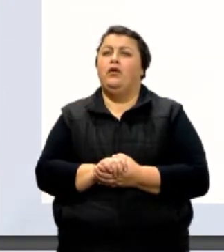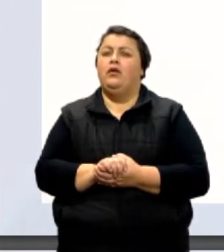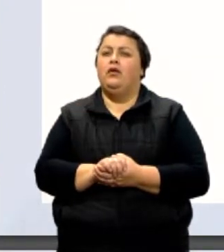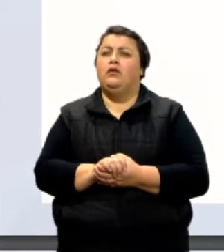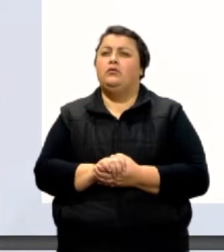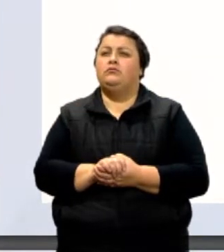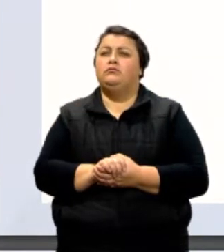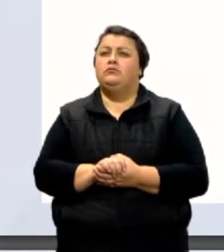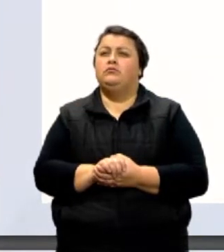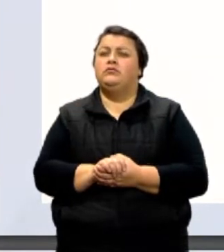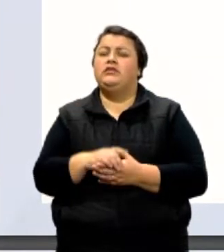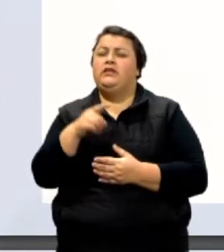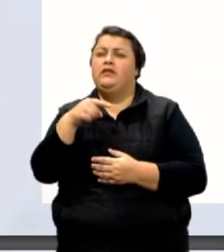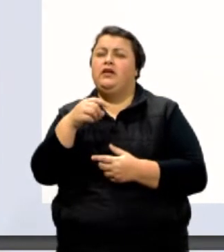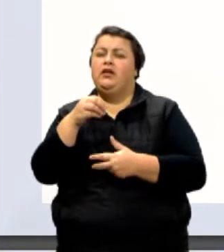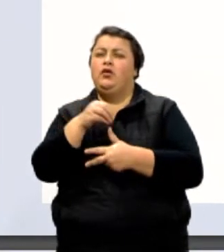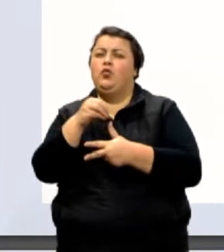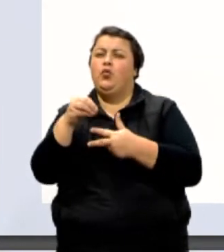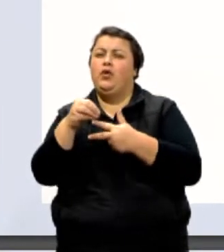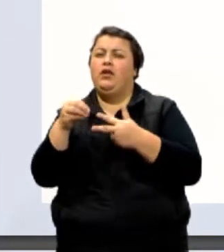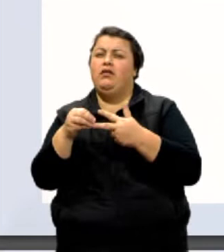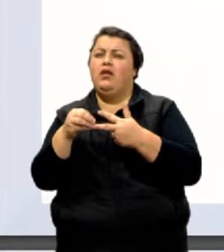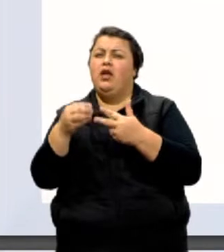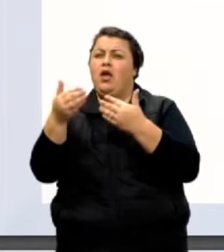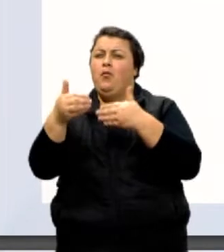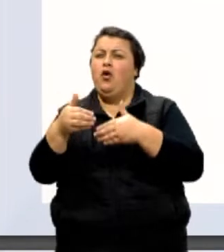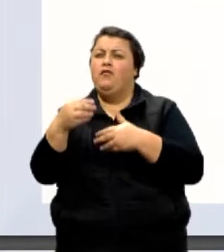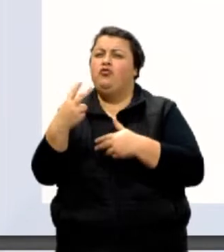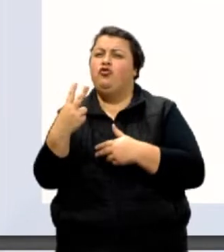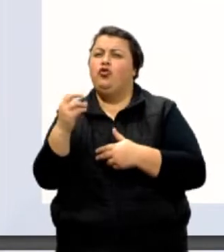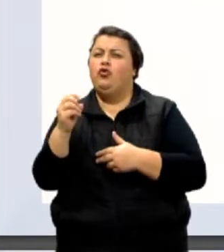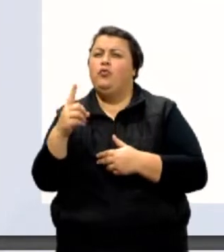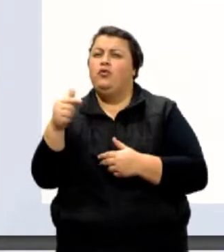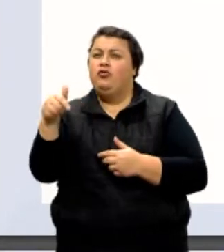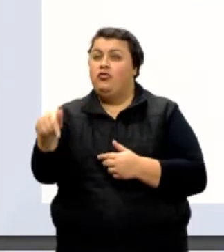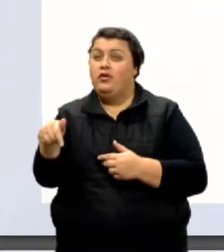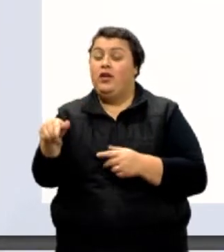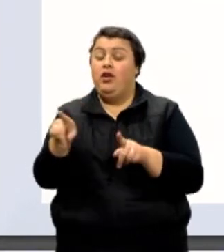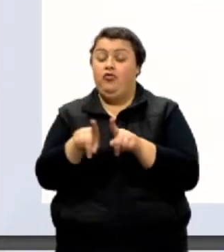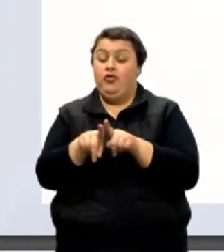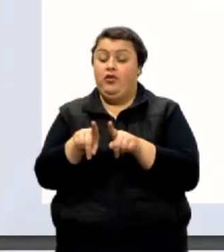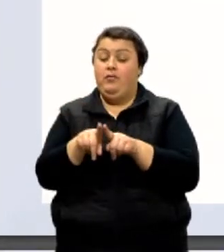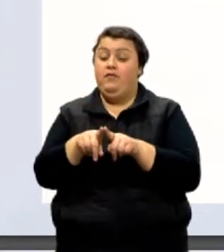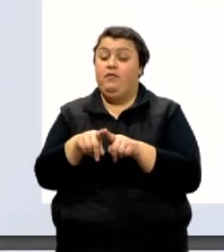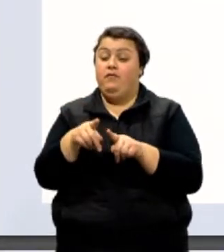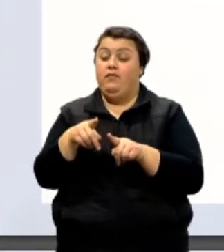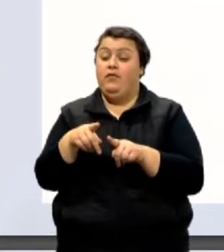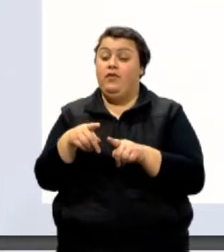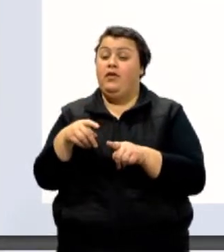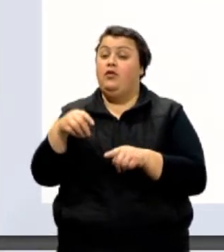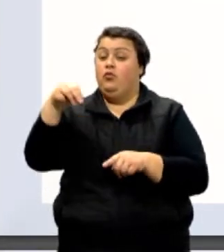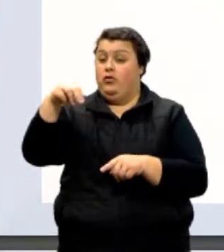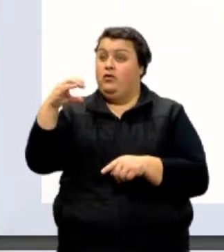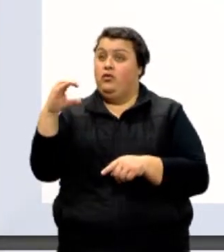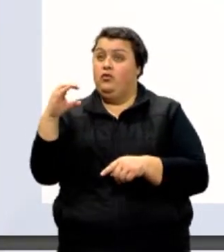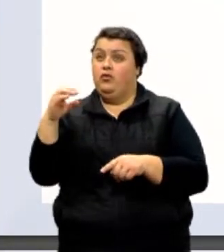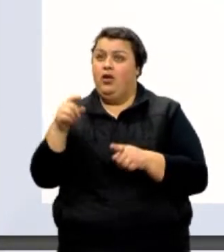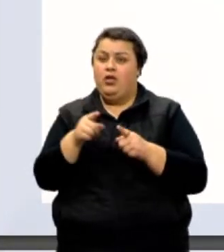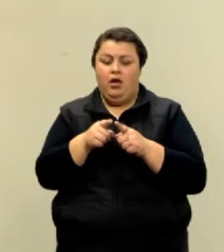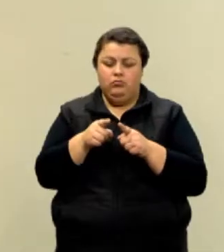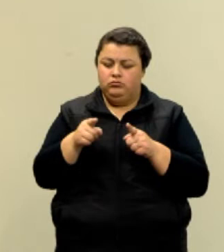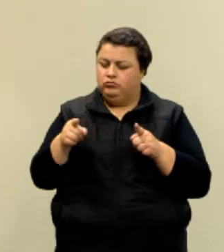Esse daqui caiu no Enem de 2017. Também fala de Notação Científica. Vamos ver? Medir